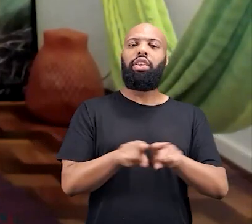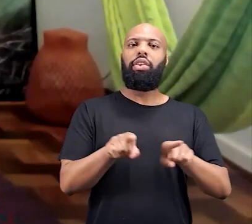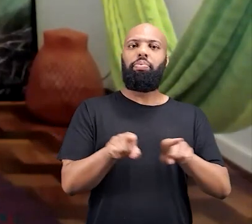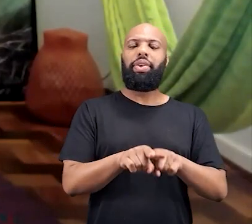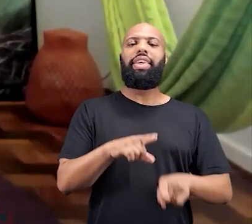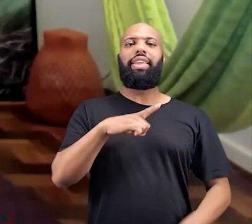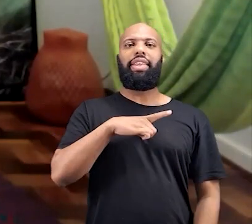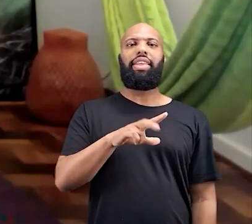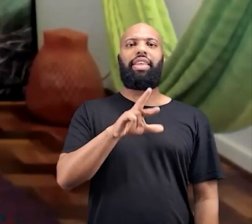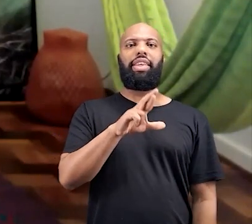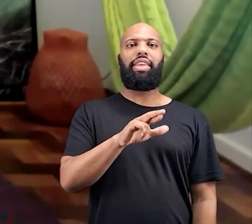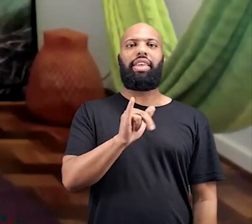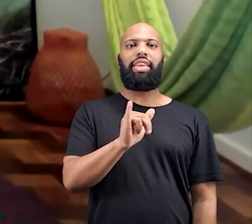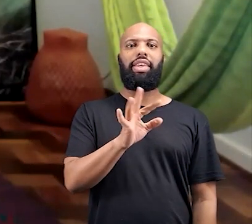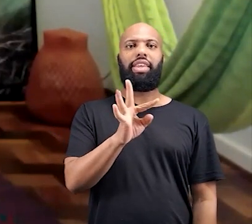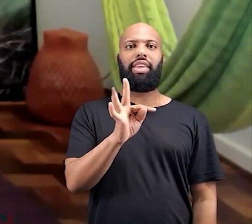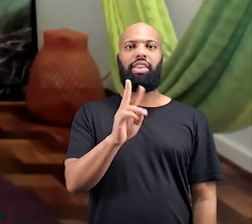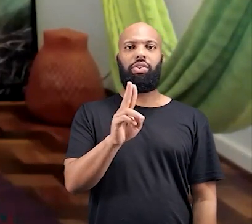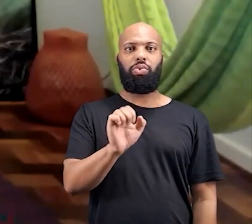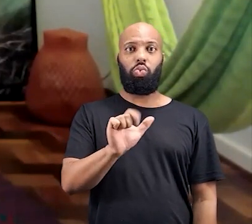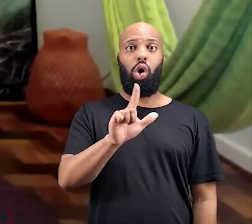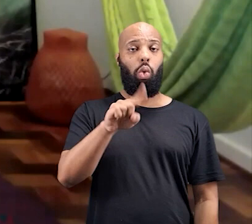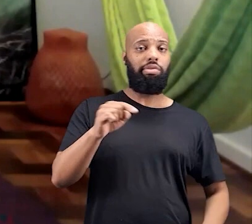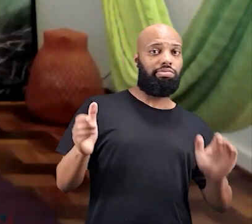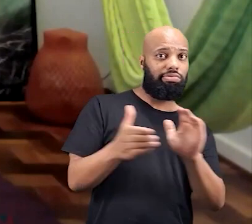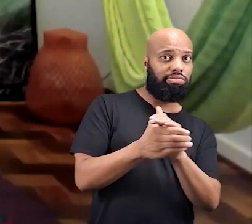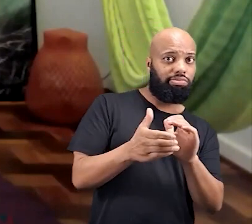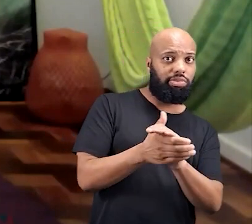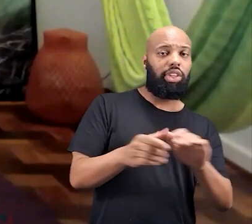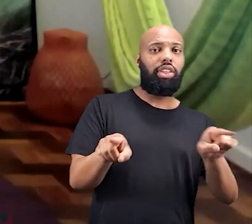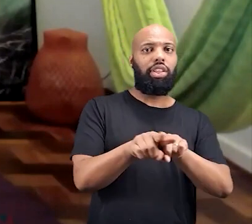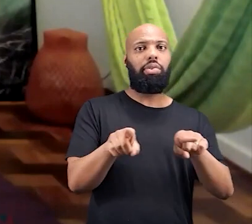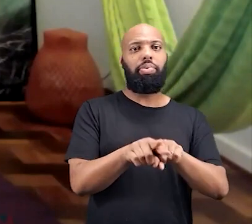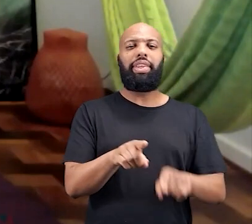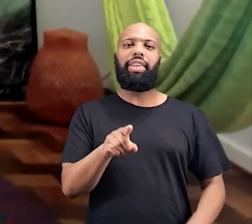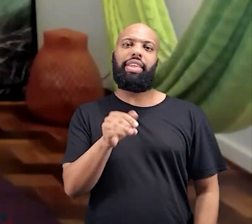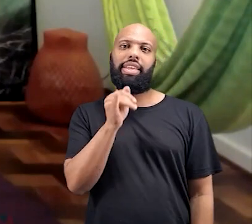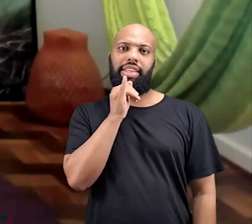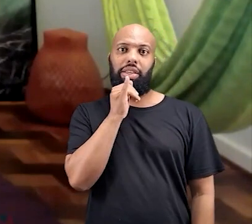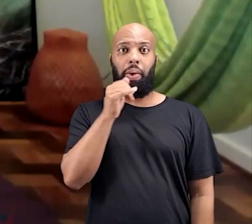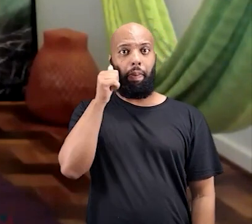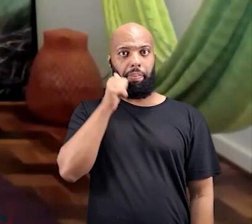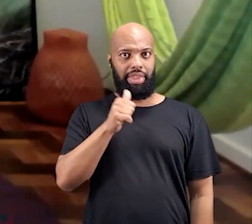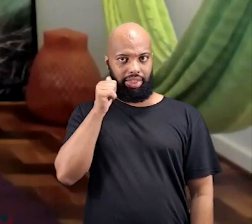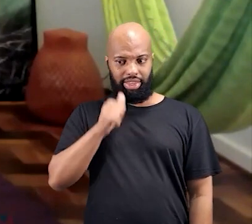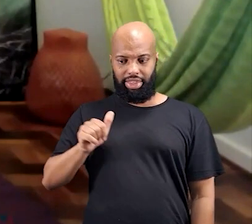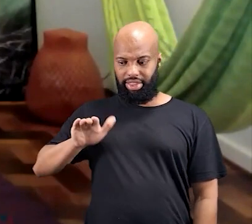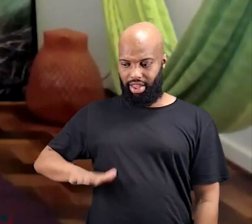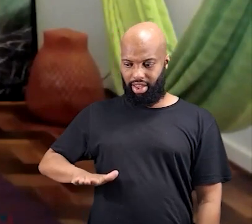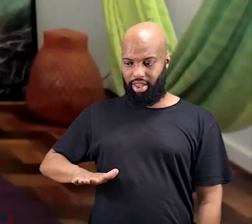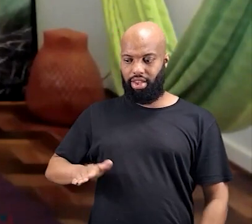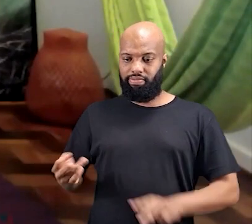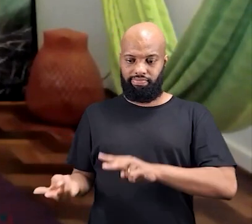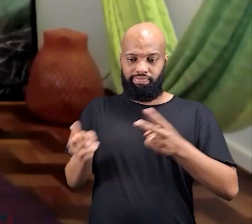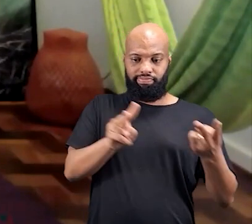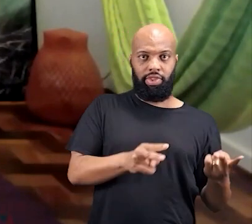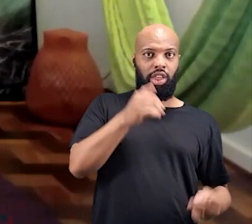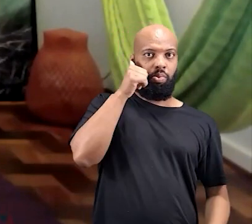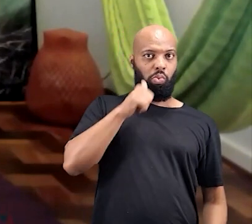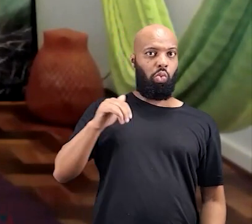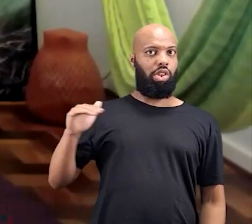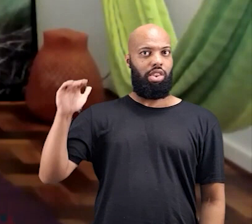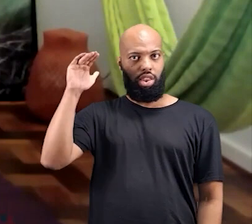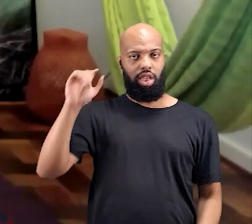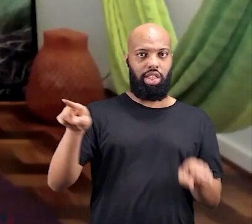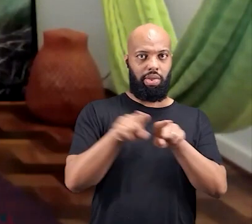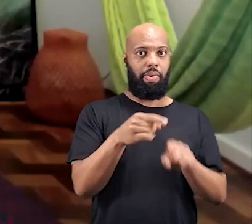nascimento, os rituais de casamento, de passagem da menina para mulher ou do menino para o